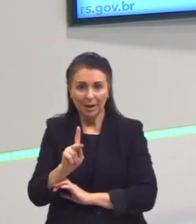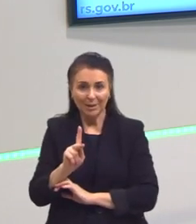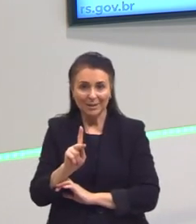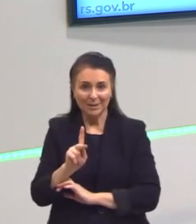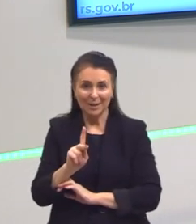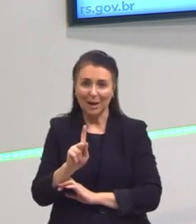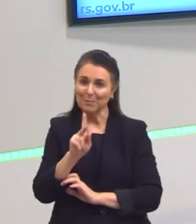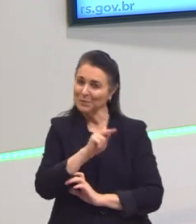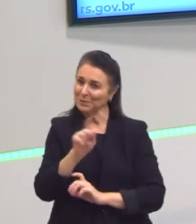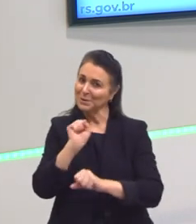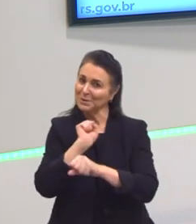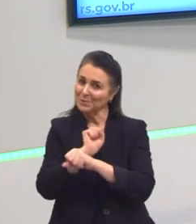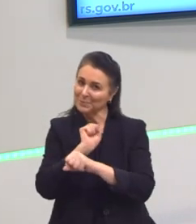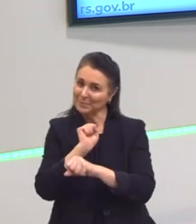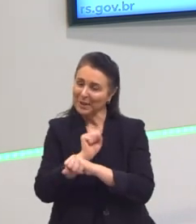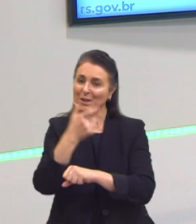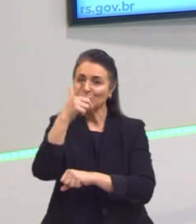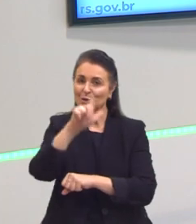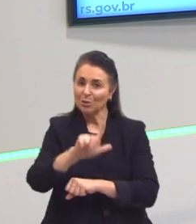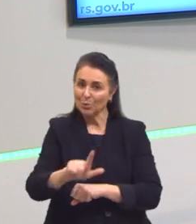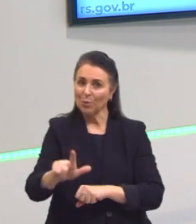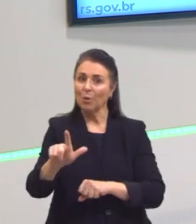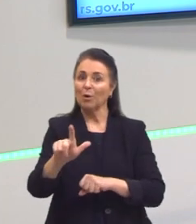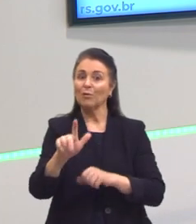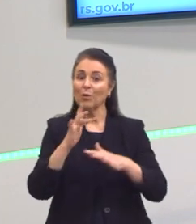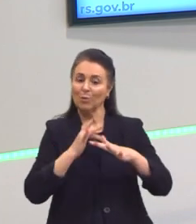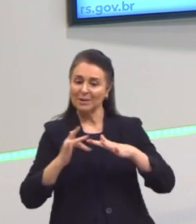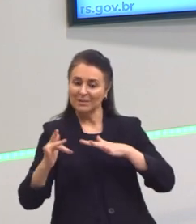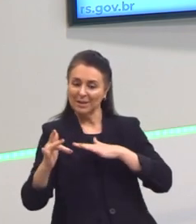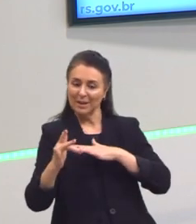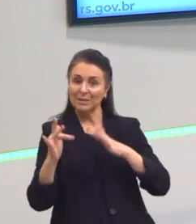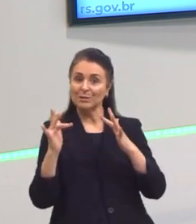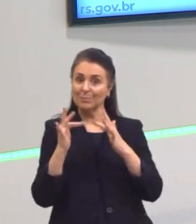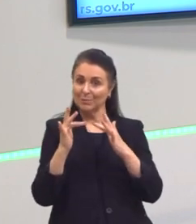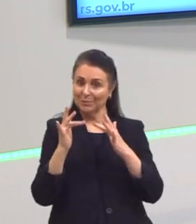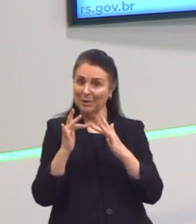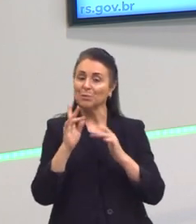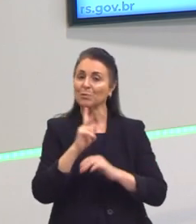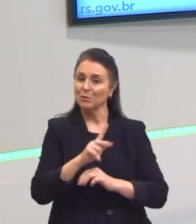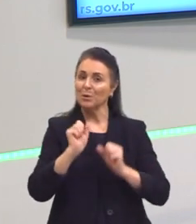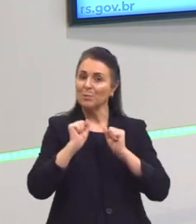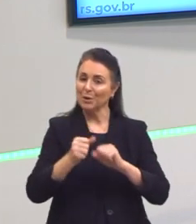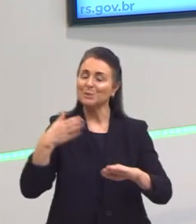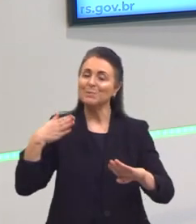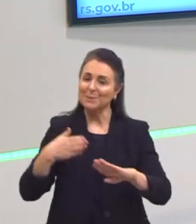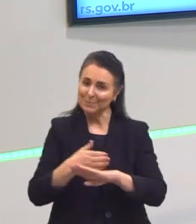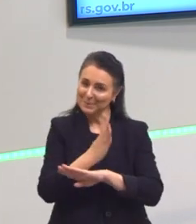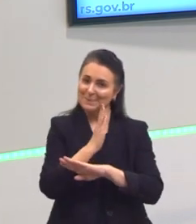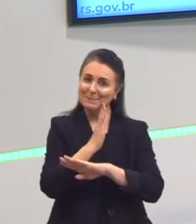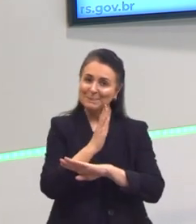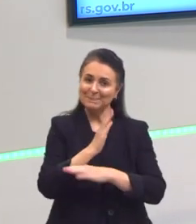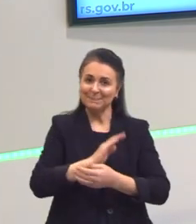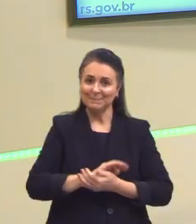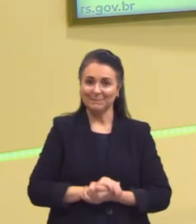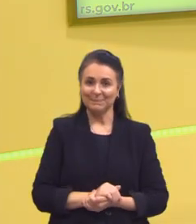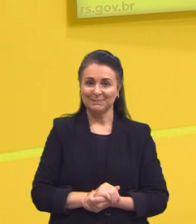vocês, então. Então, deixo aqui novamente as minhas redes, se vocês quiserem entrar em contato. Partiu passar, até a próxima.